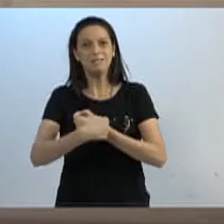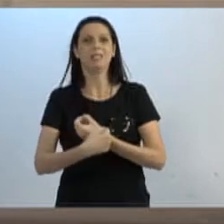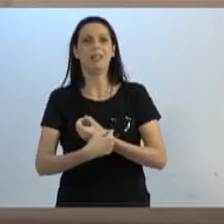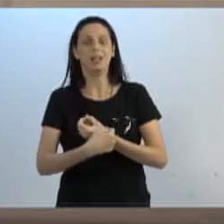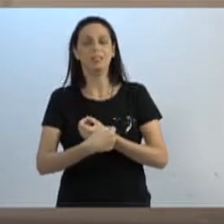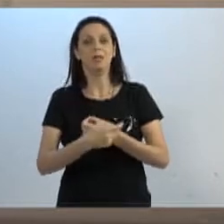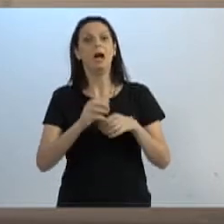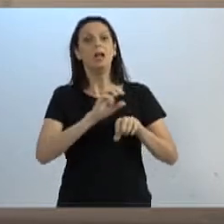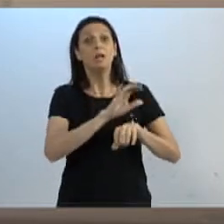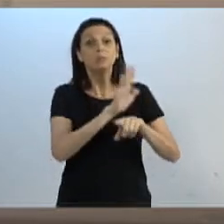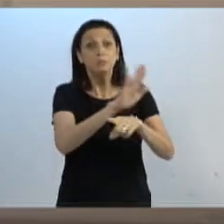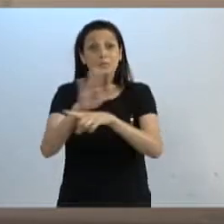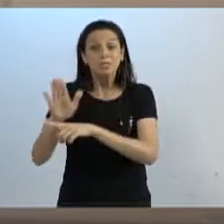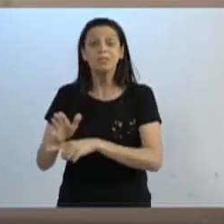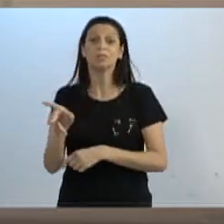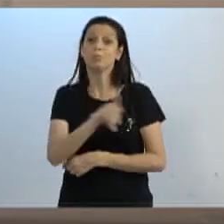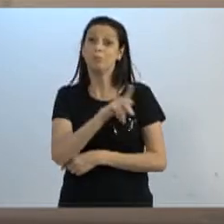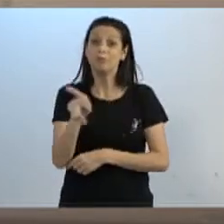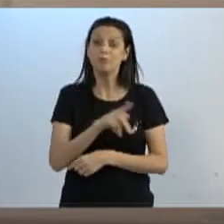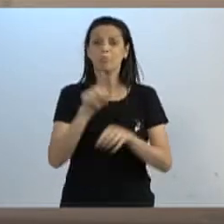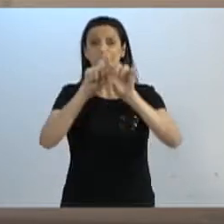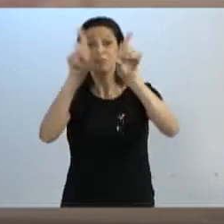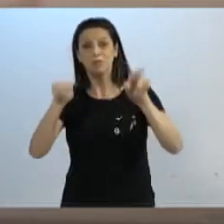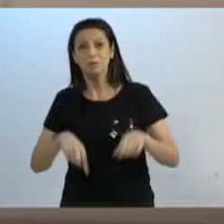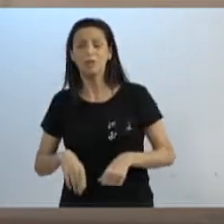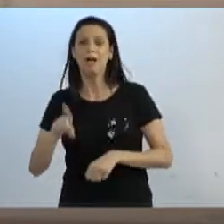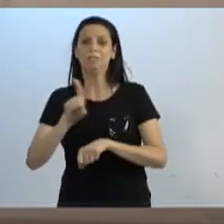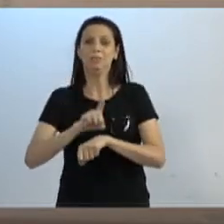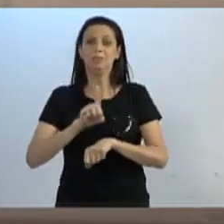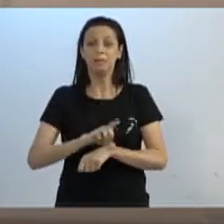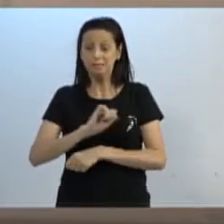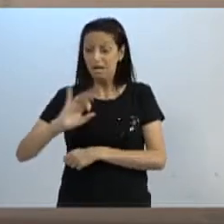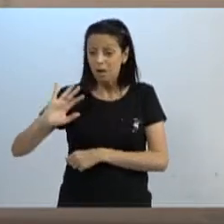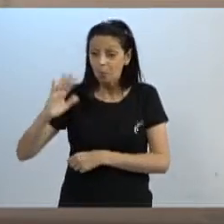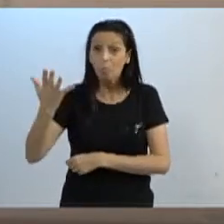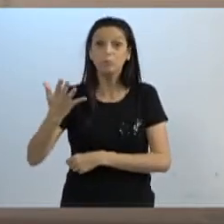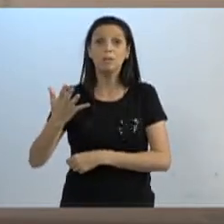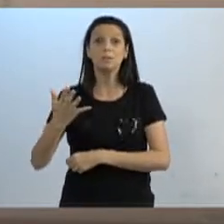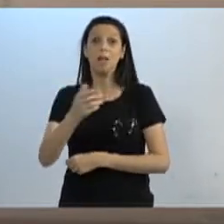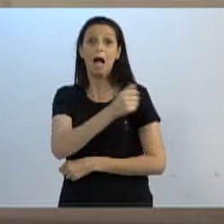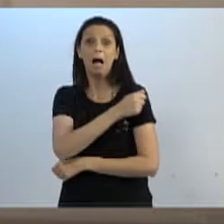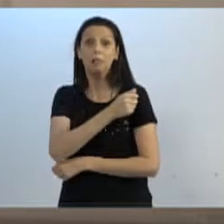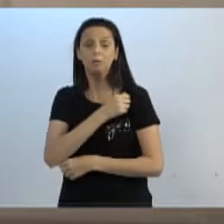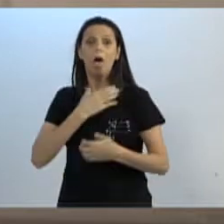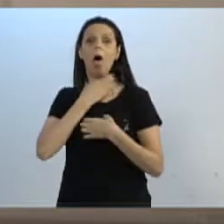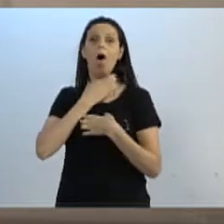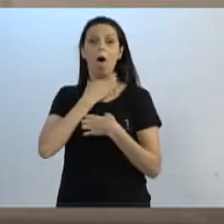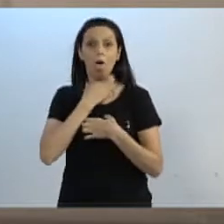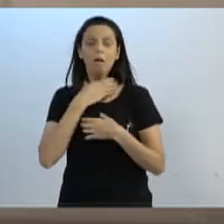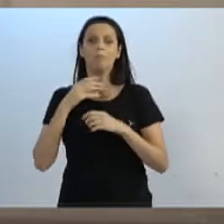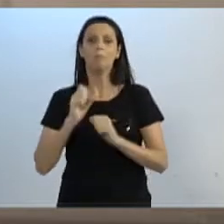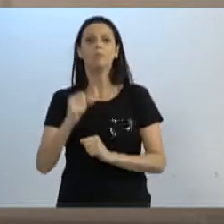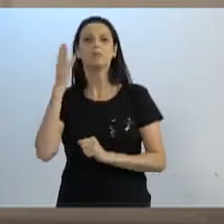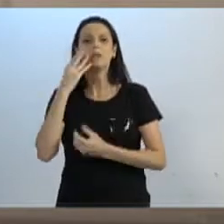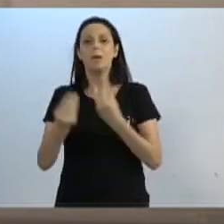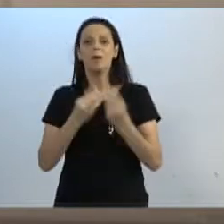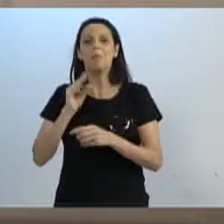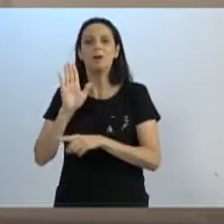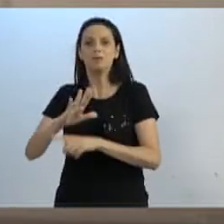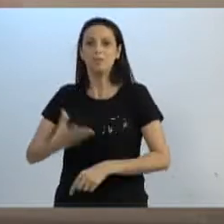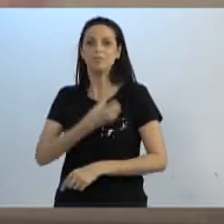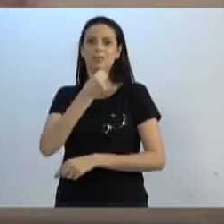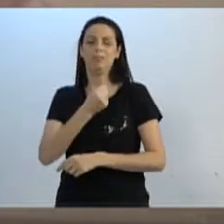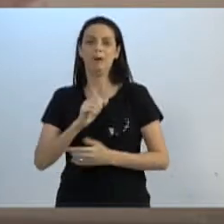preparando os nossos professores, os nossos diretores, para quando tiver uma situação de emergência, possam, sim, trabalhar. Parabéns. Eu lhe